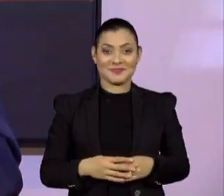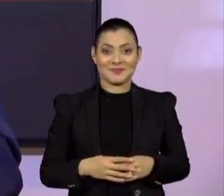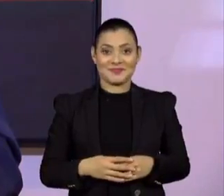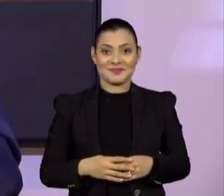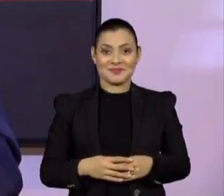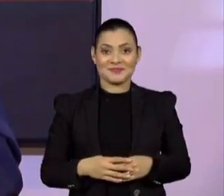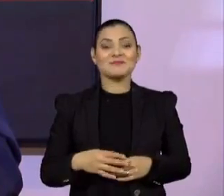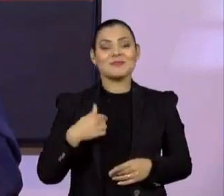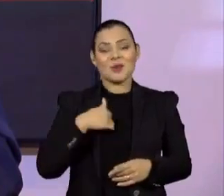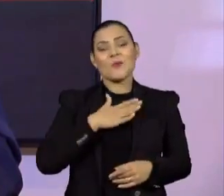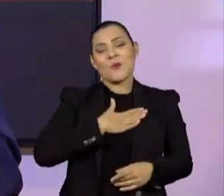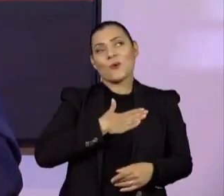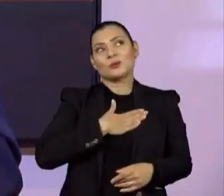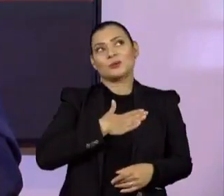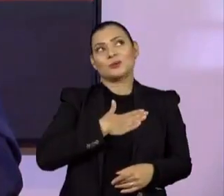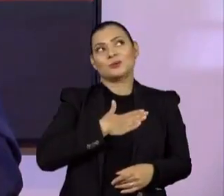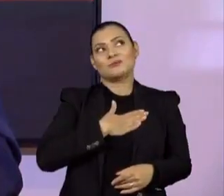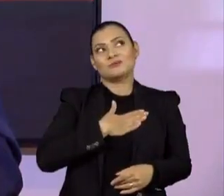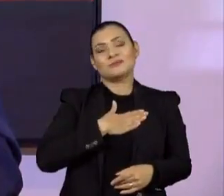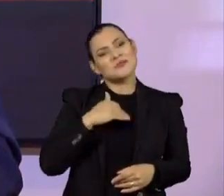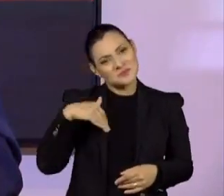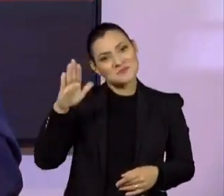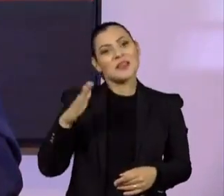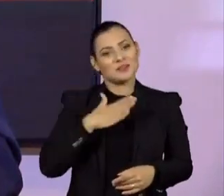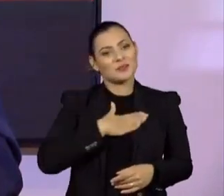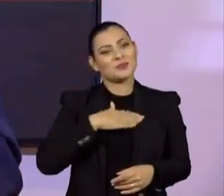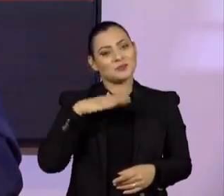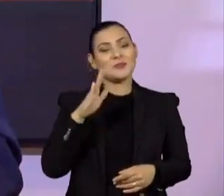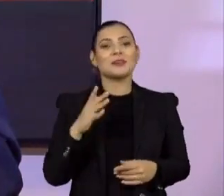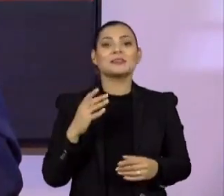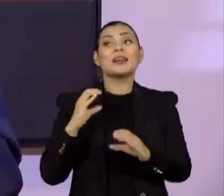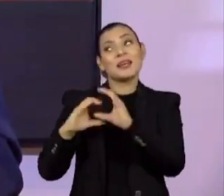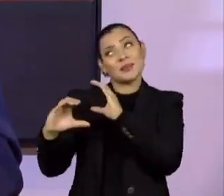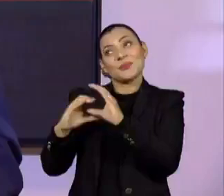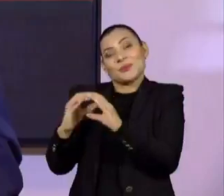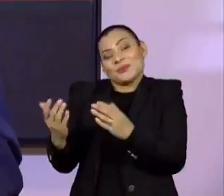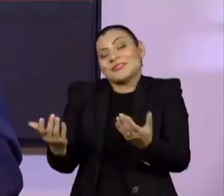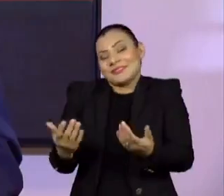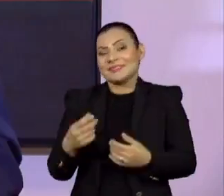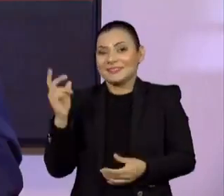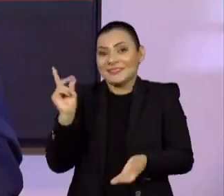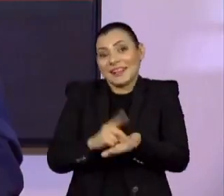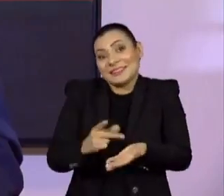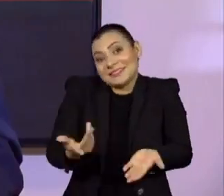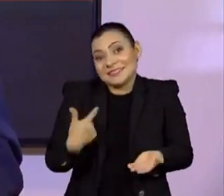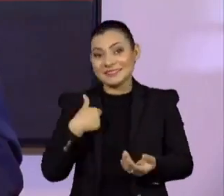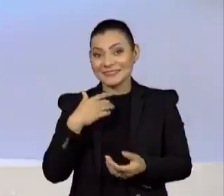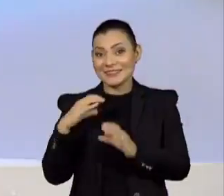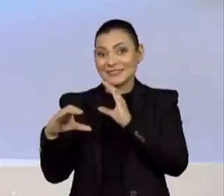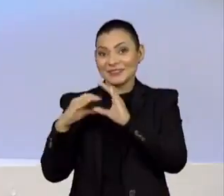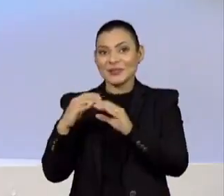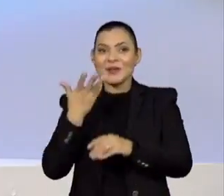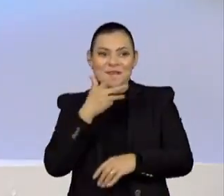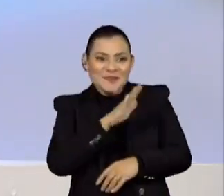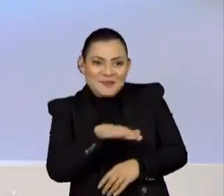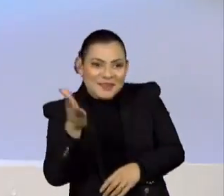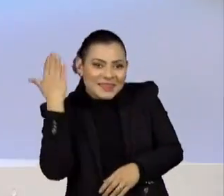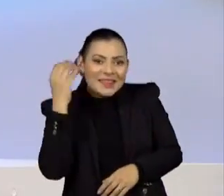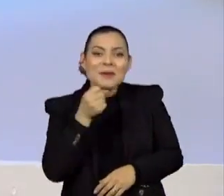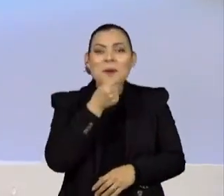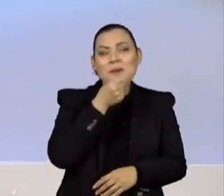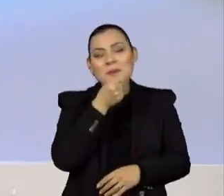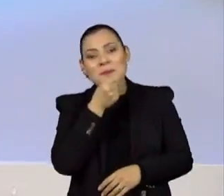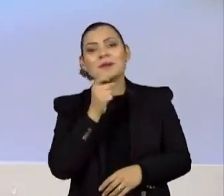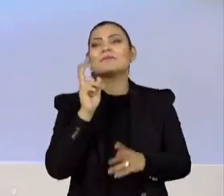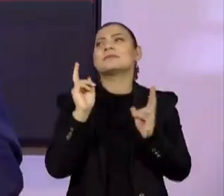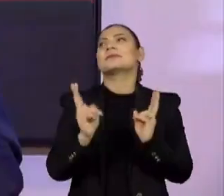Eu gosto mais de ser cantor. Qual foi o sonho, já de pequenininho, de ouvir na voz do